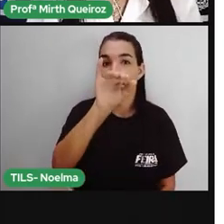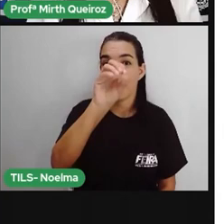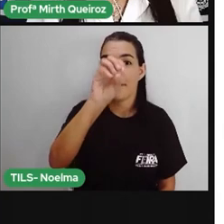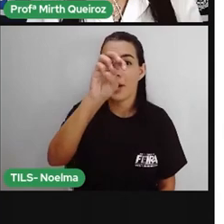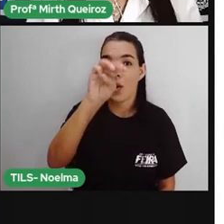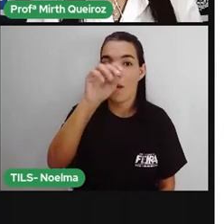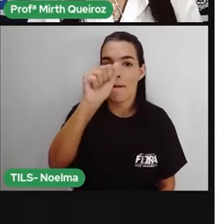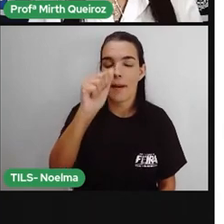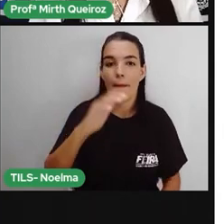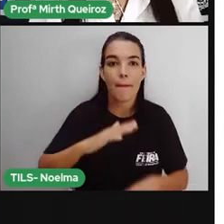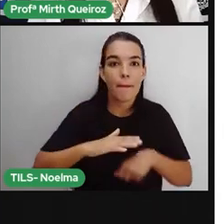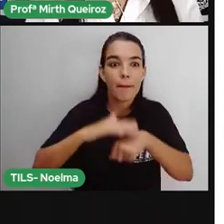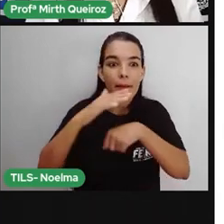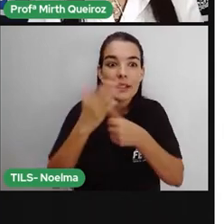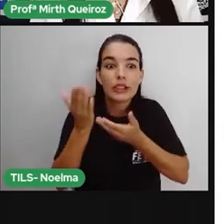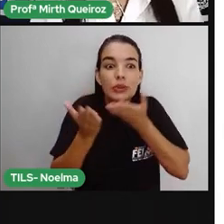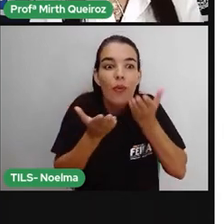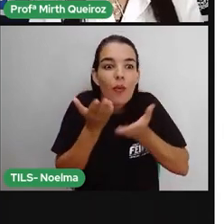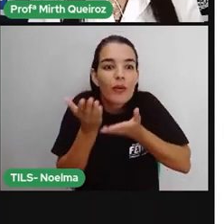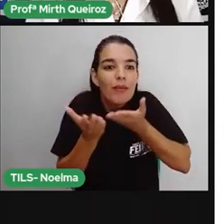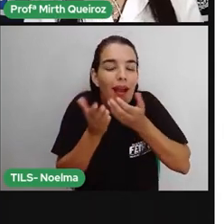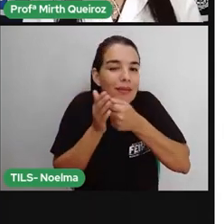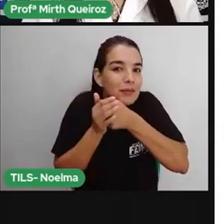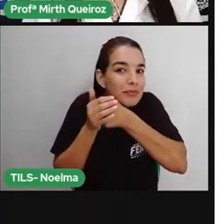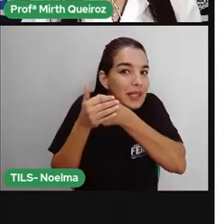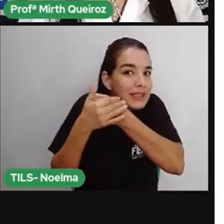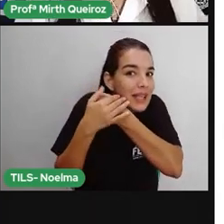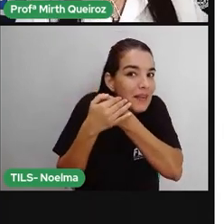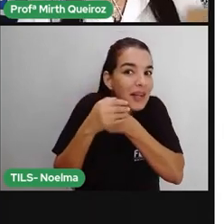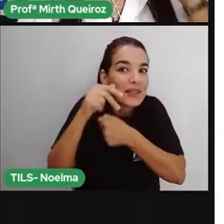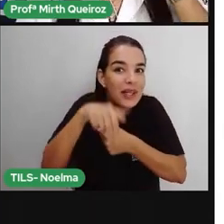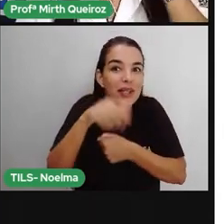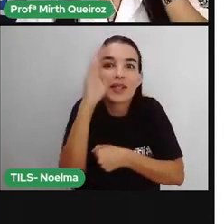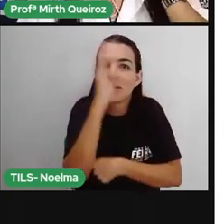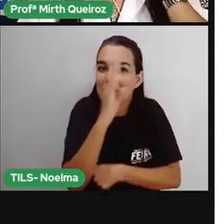preservados do Brasil.